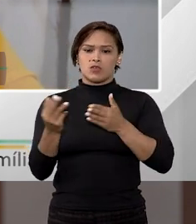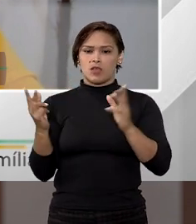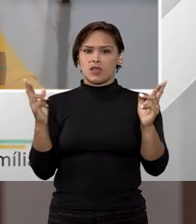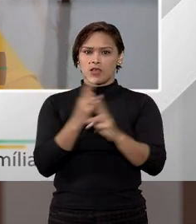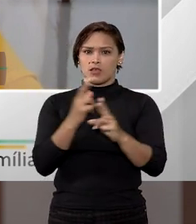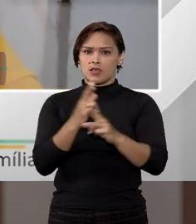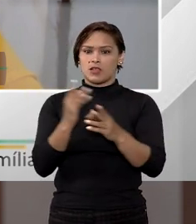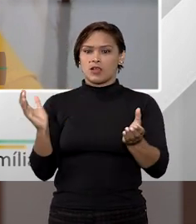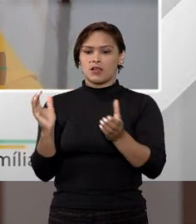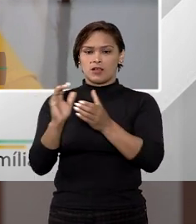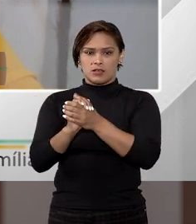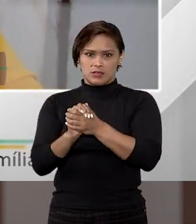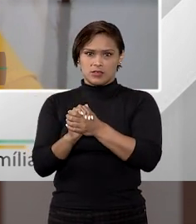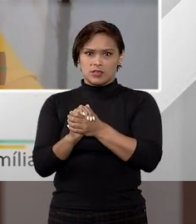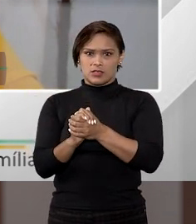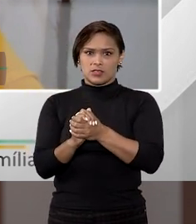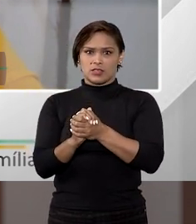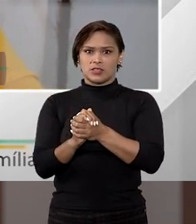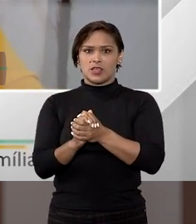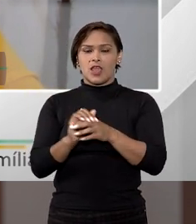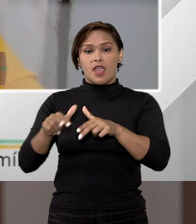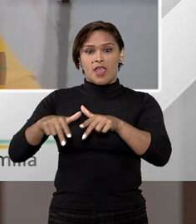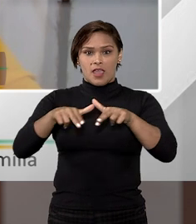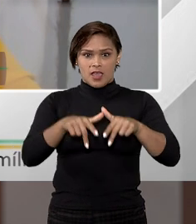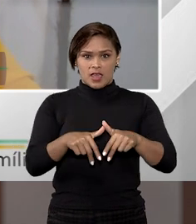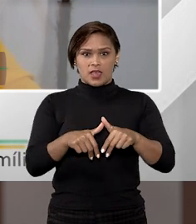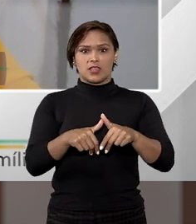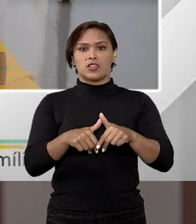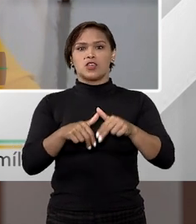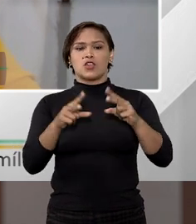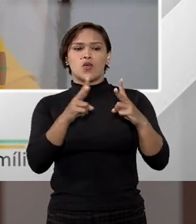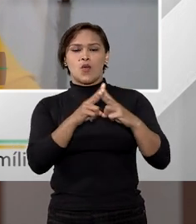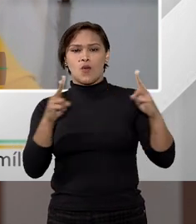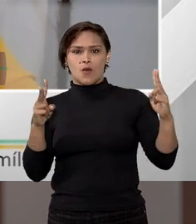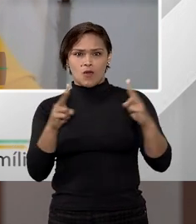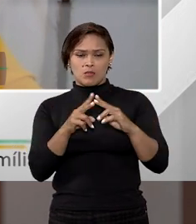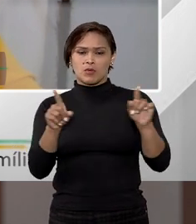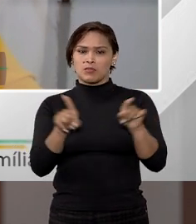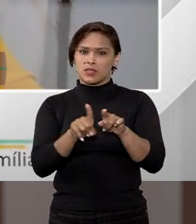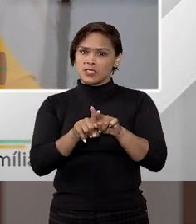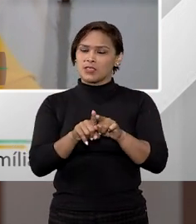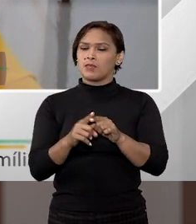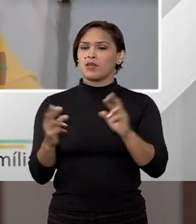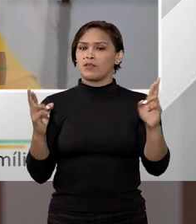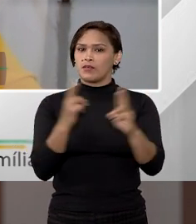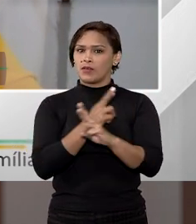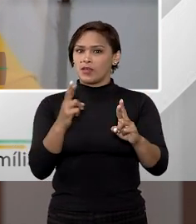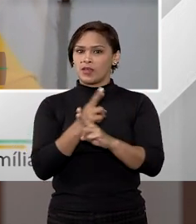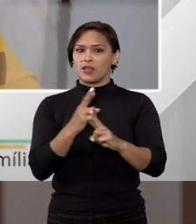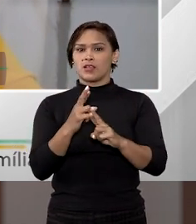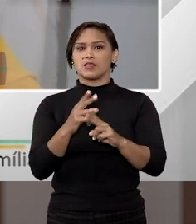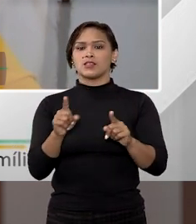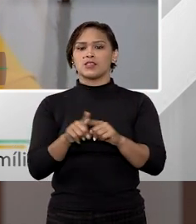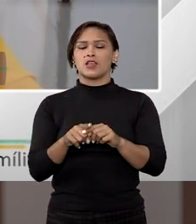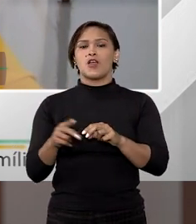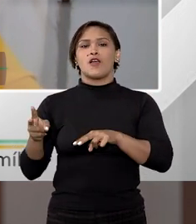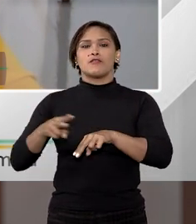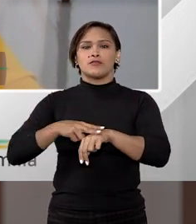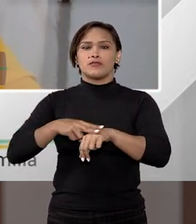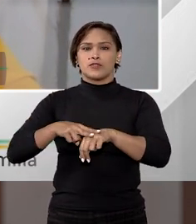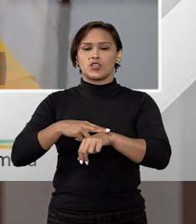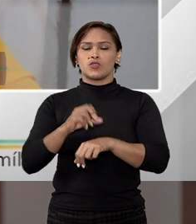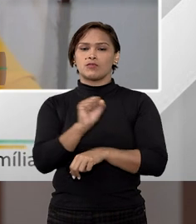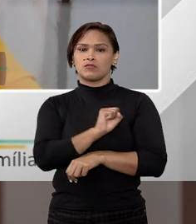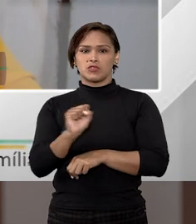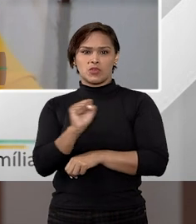com relação a casais, heteroafetivos, homoafetivos, mas também com relação a viúvos,